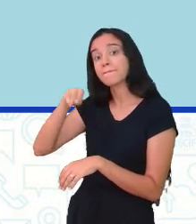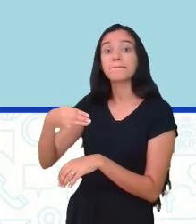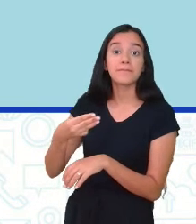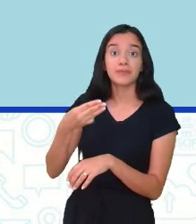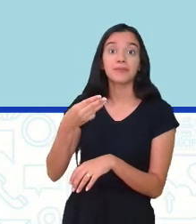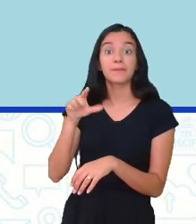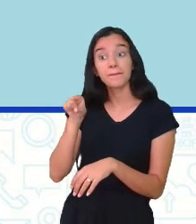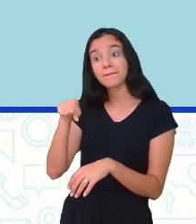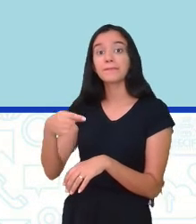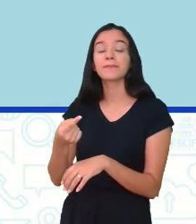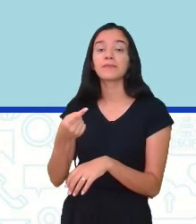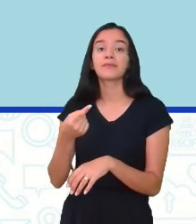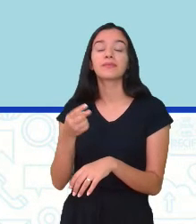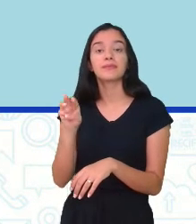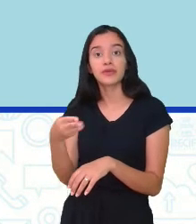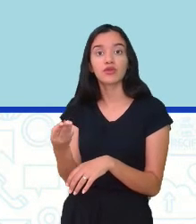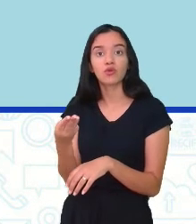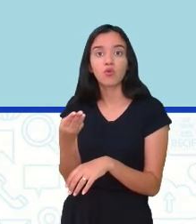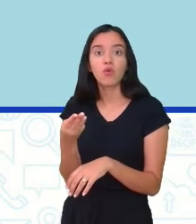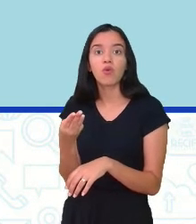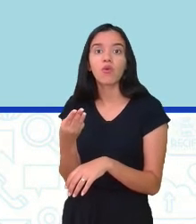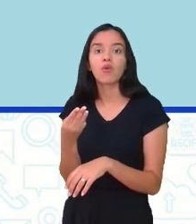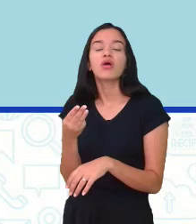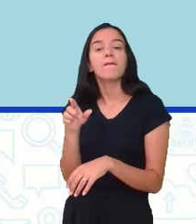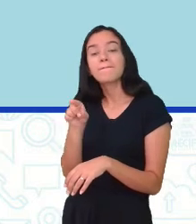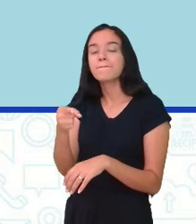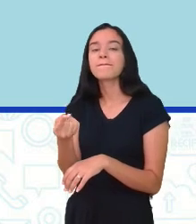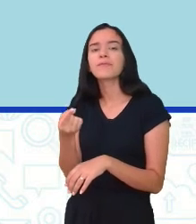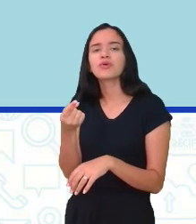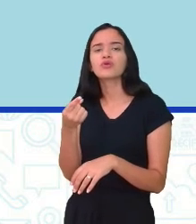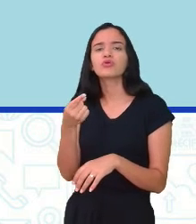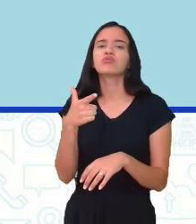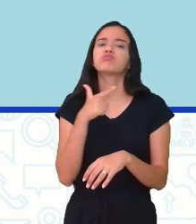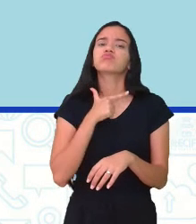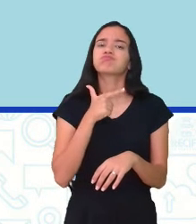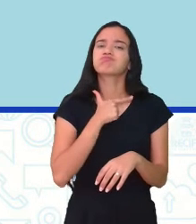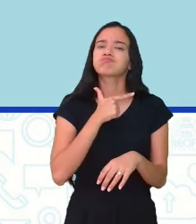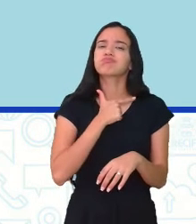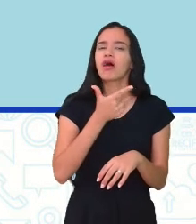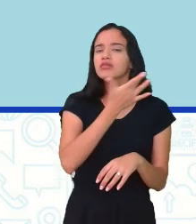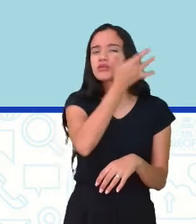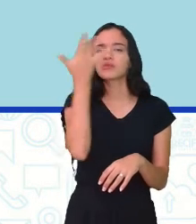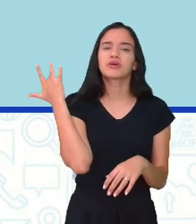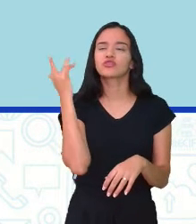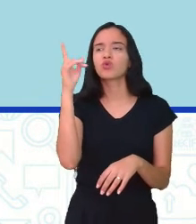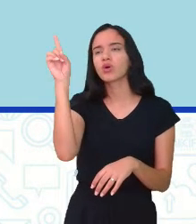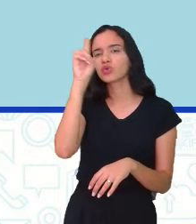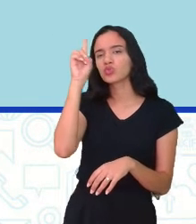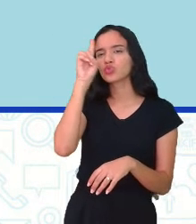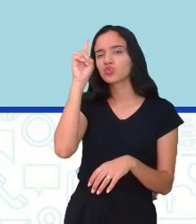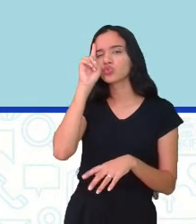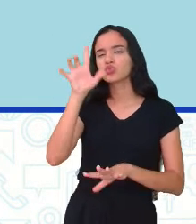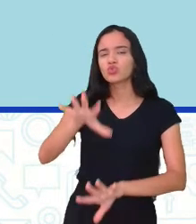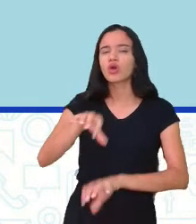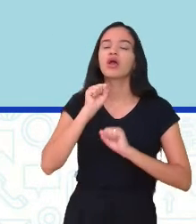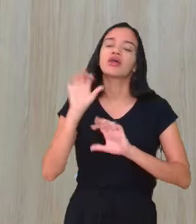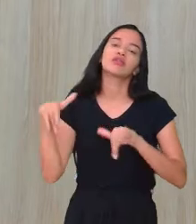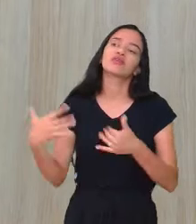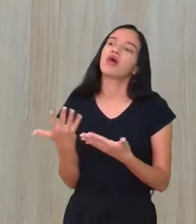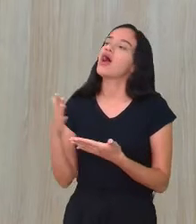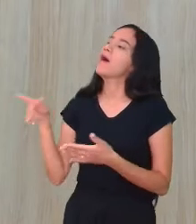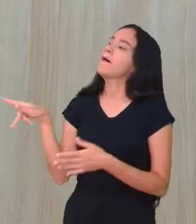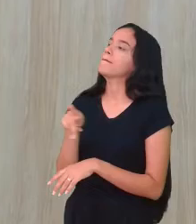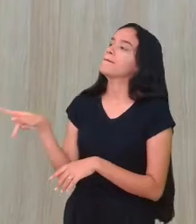HIV no mundo então várias pessoas todo dia estão se contaminando vou passar aqui para a professora Isabel se